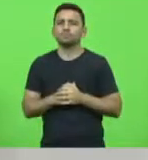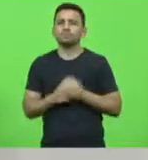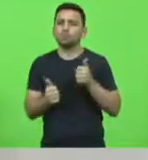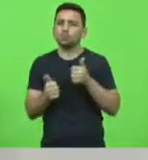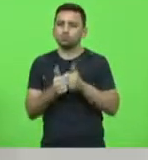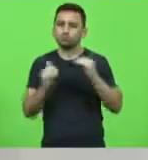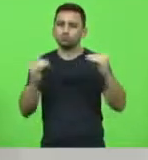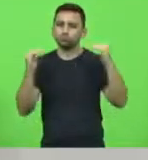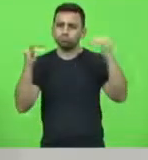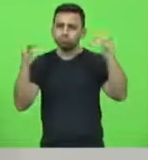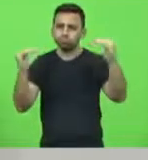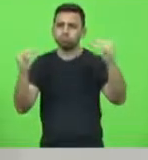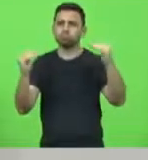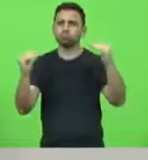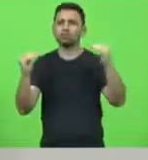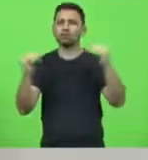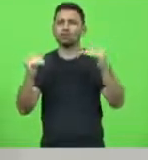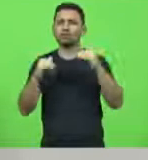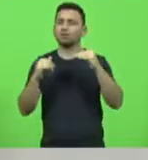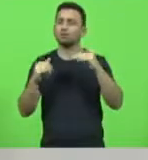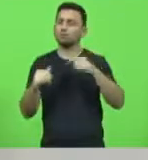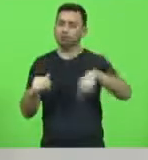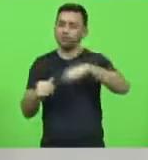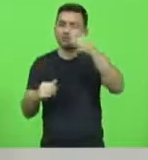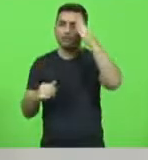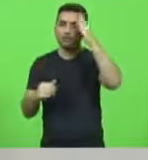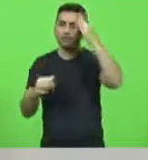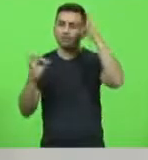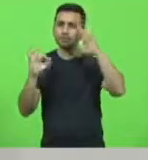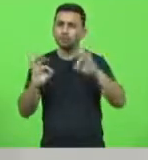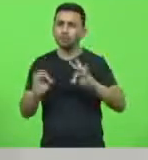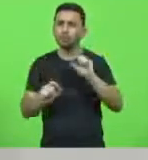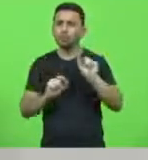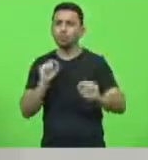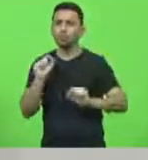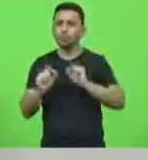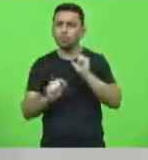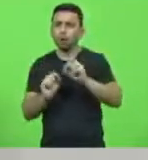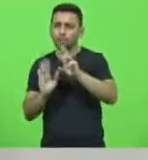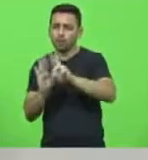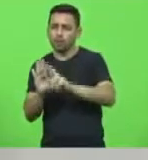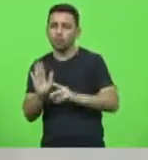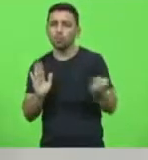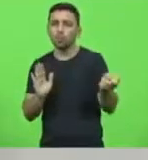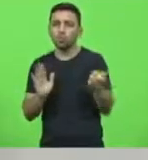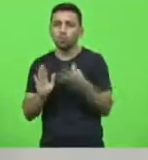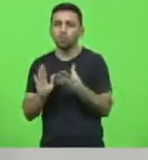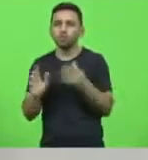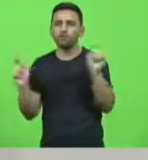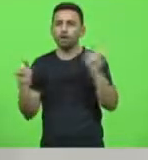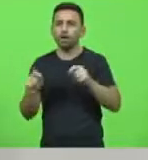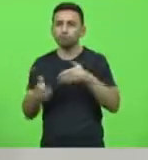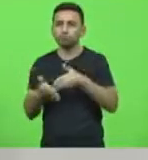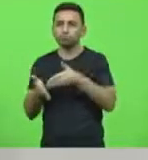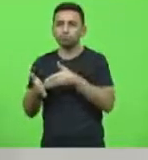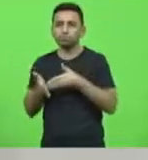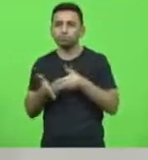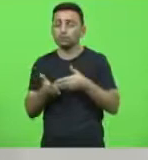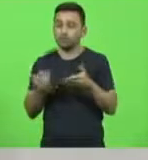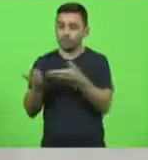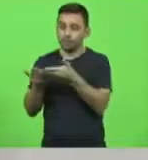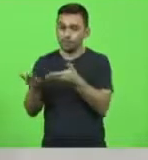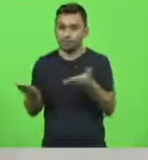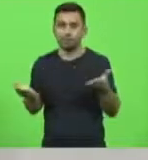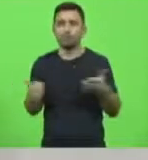superiores, todos, para sabermos ao certo quais das novas medidas cautelares impedem o livre exercício do mandato.